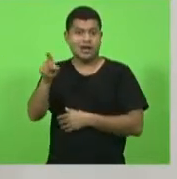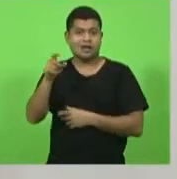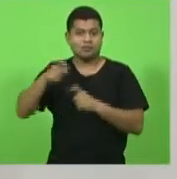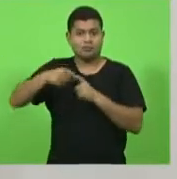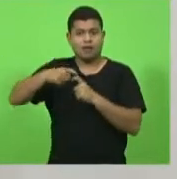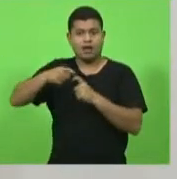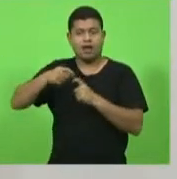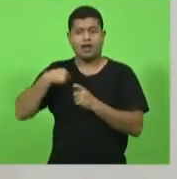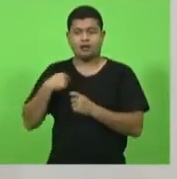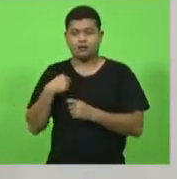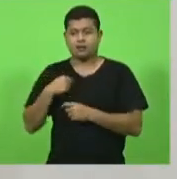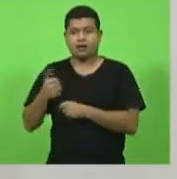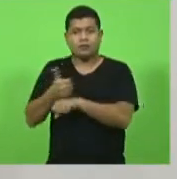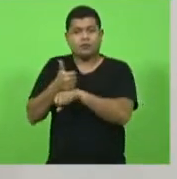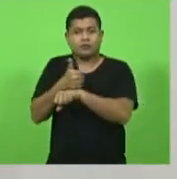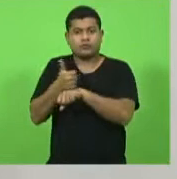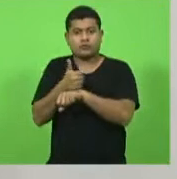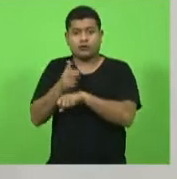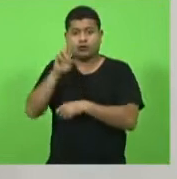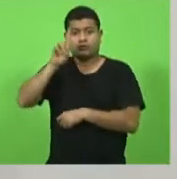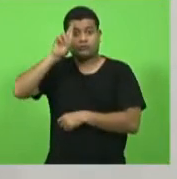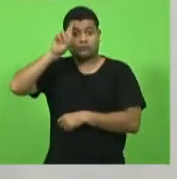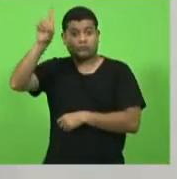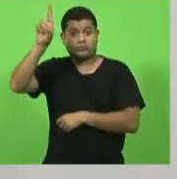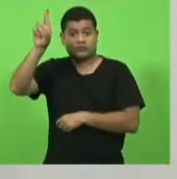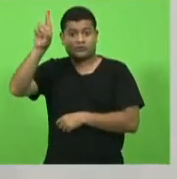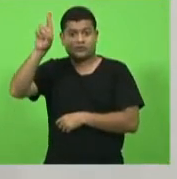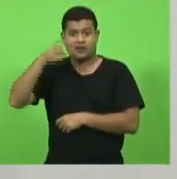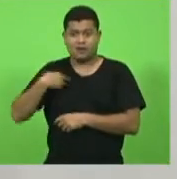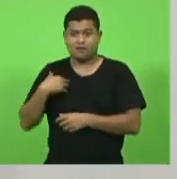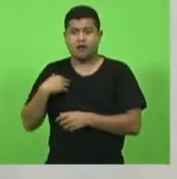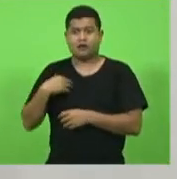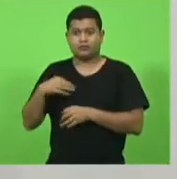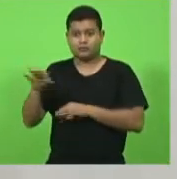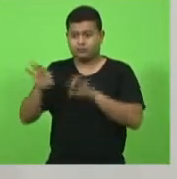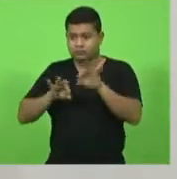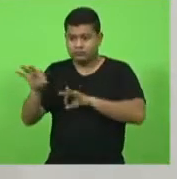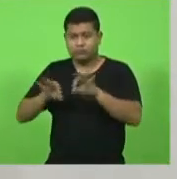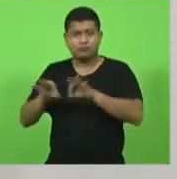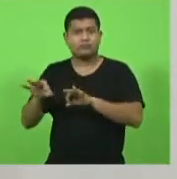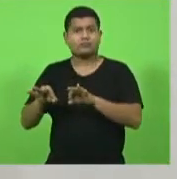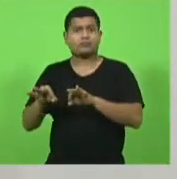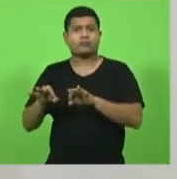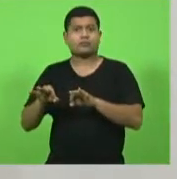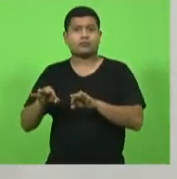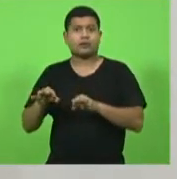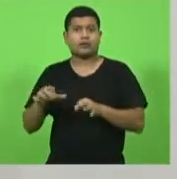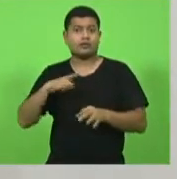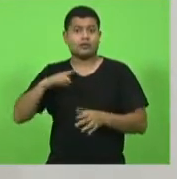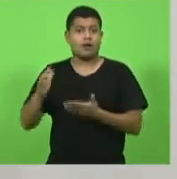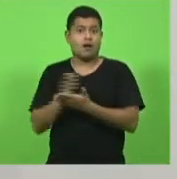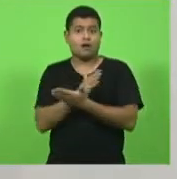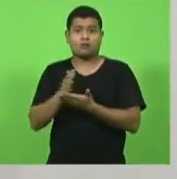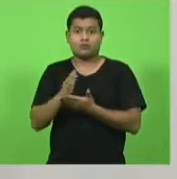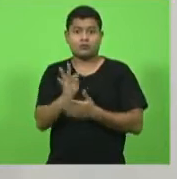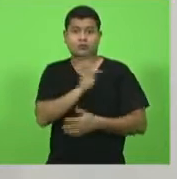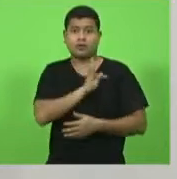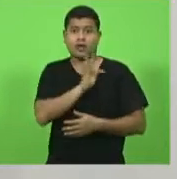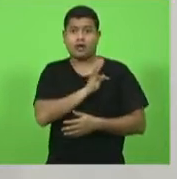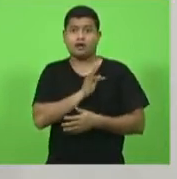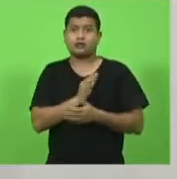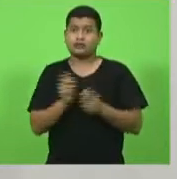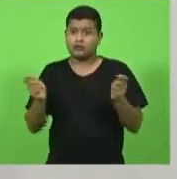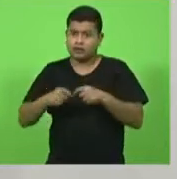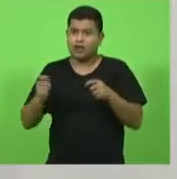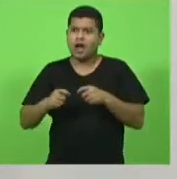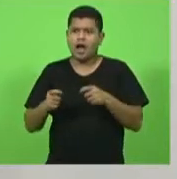laudar ele está segurando o mercado nós temos técnicos desse setor que podem